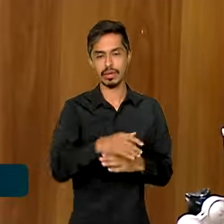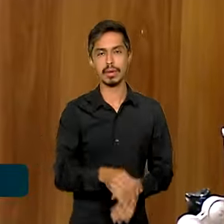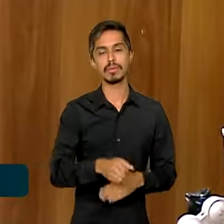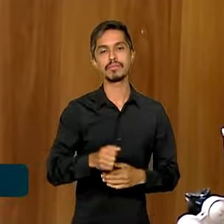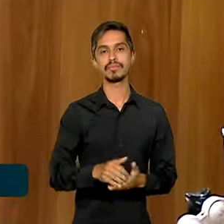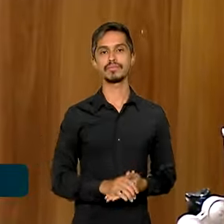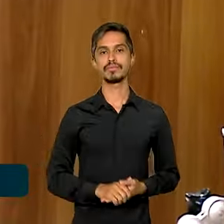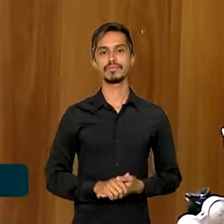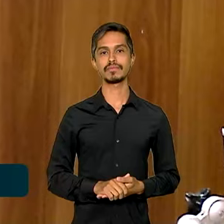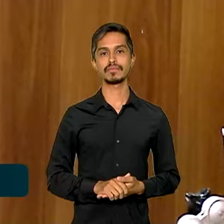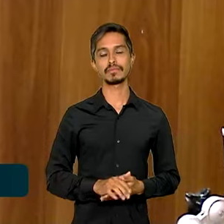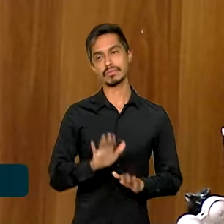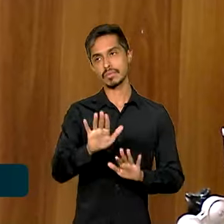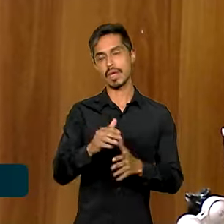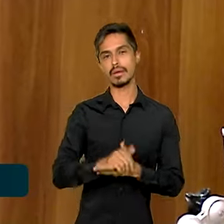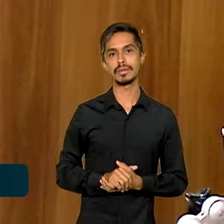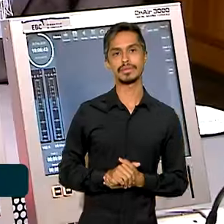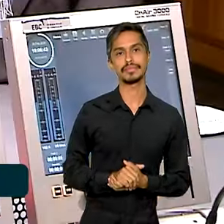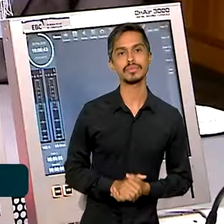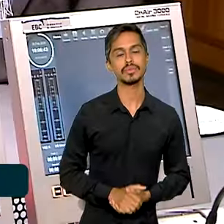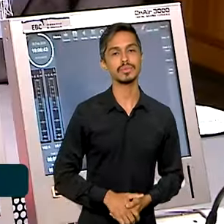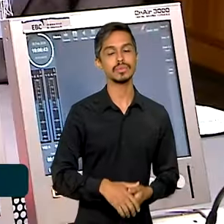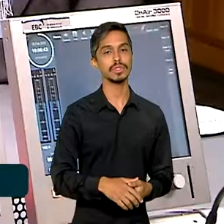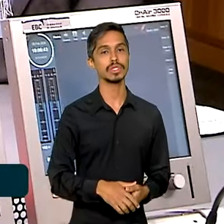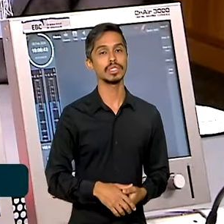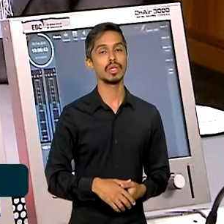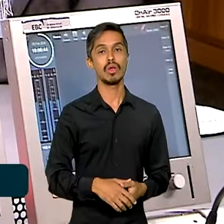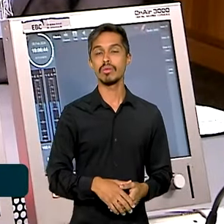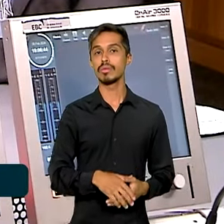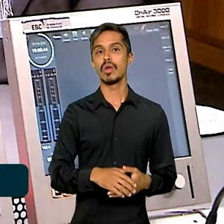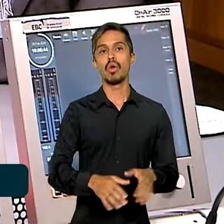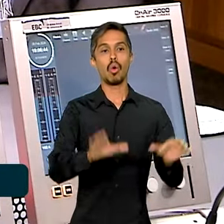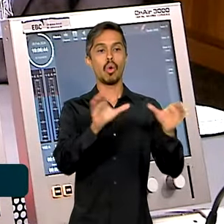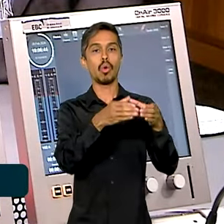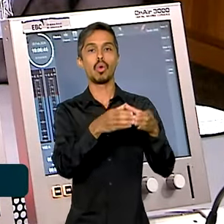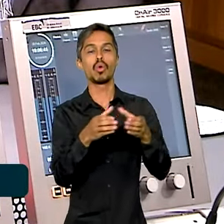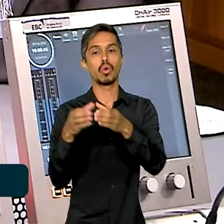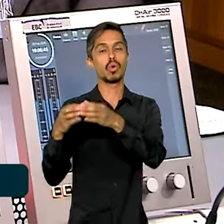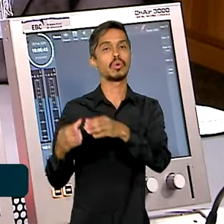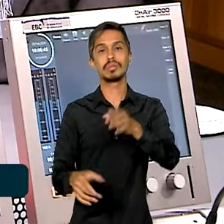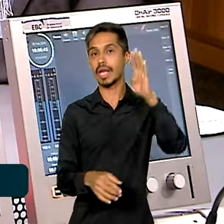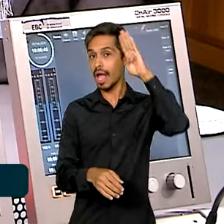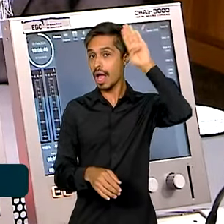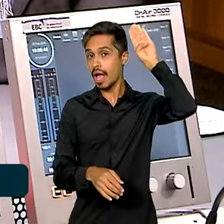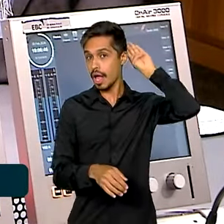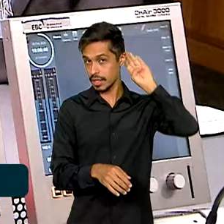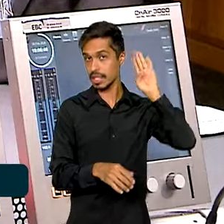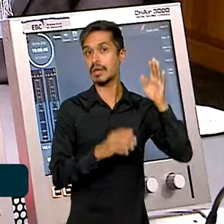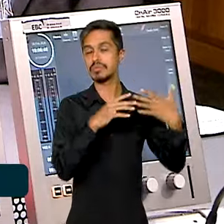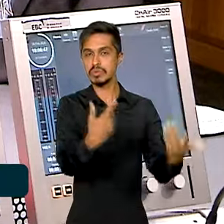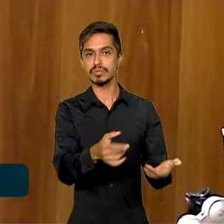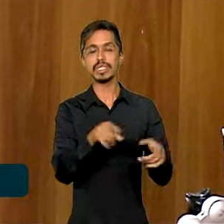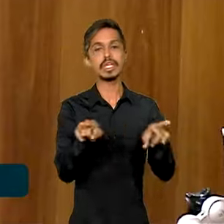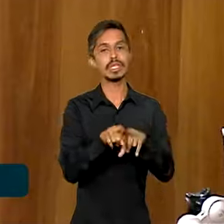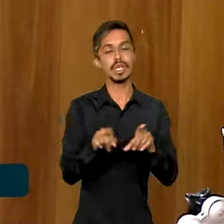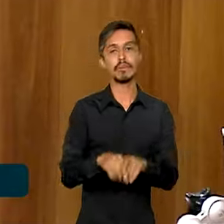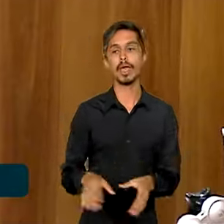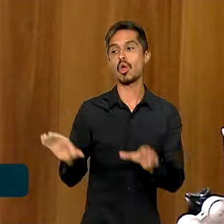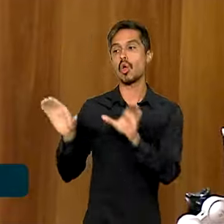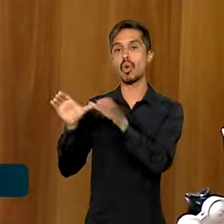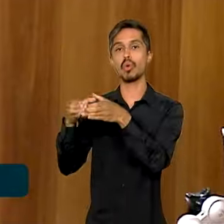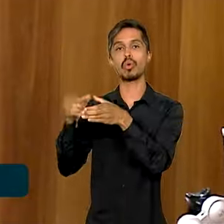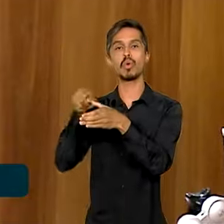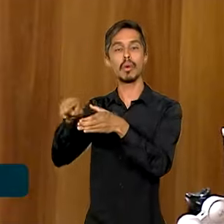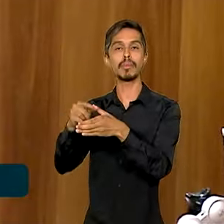os cargos de nível superior e também para os